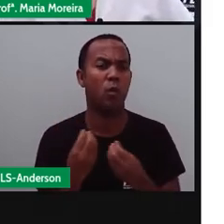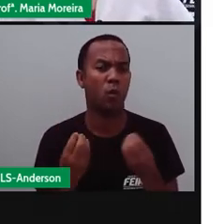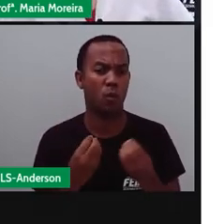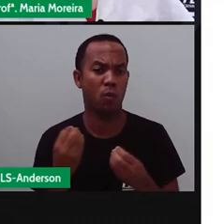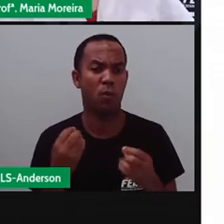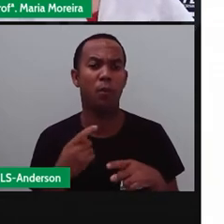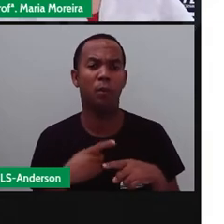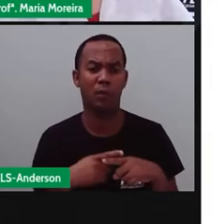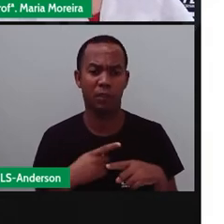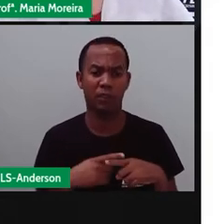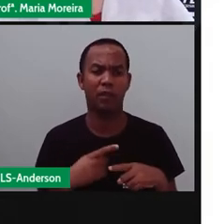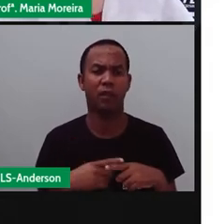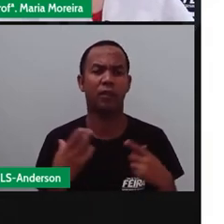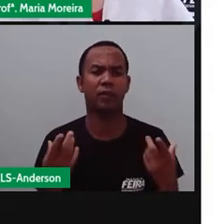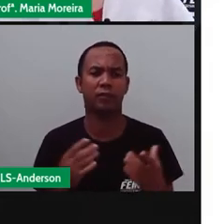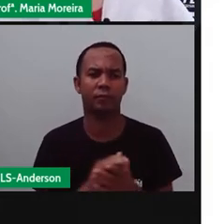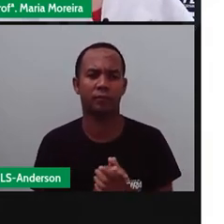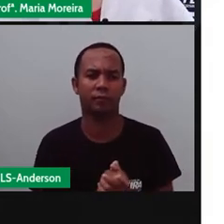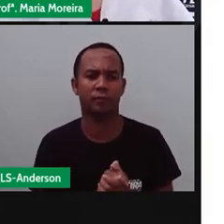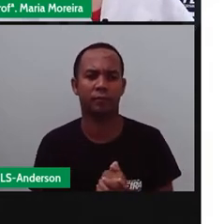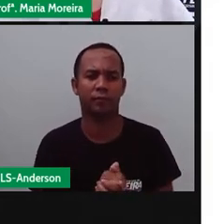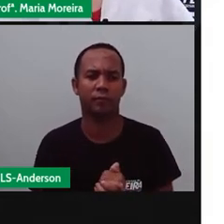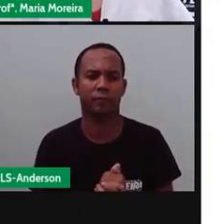daquele ó e o porquê daquele u.